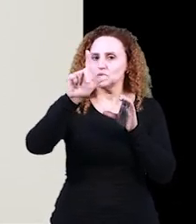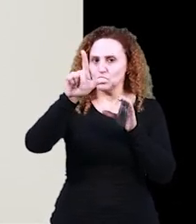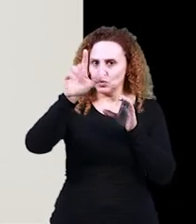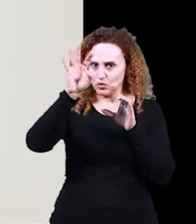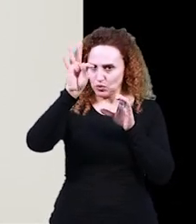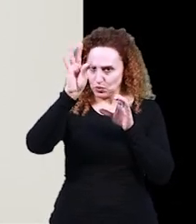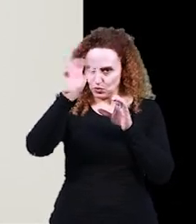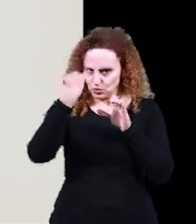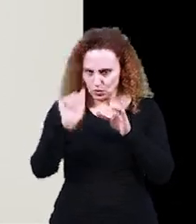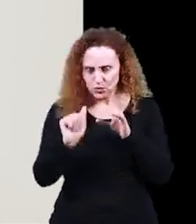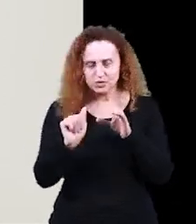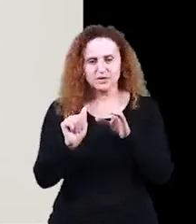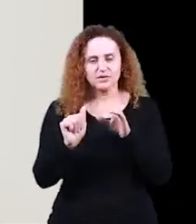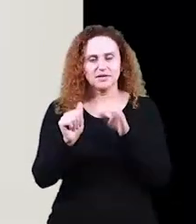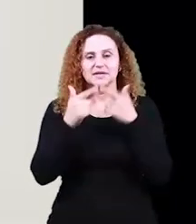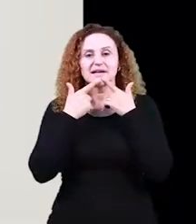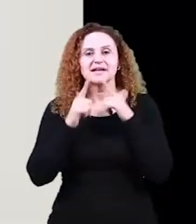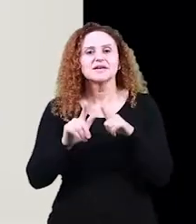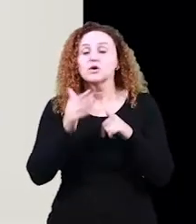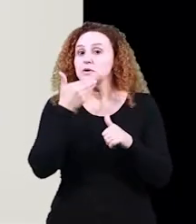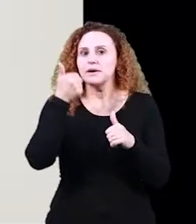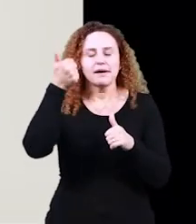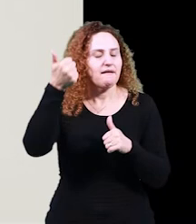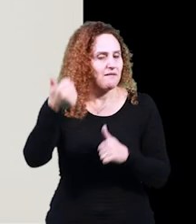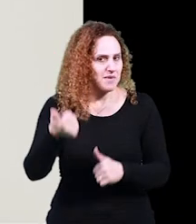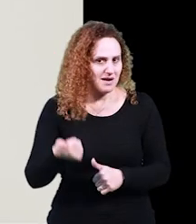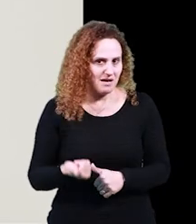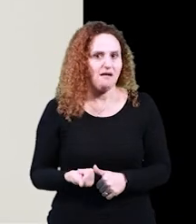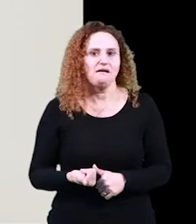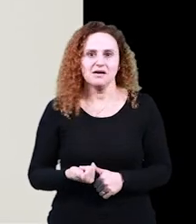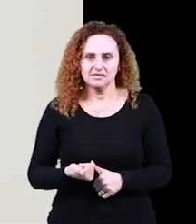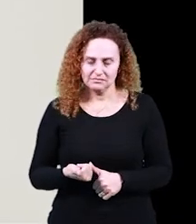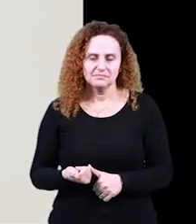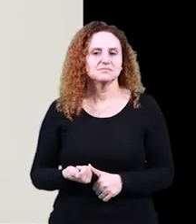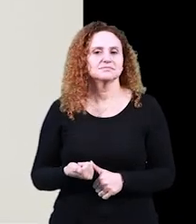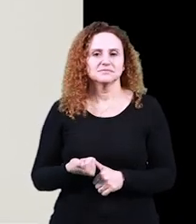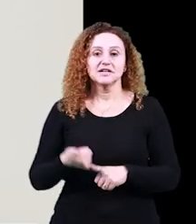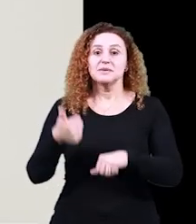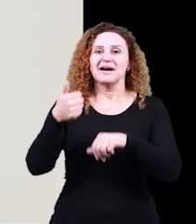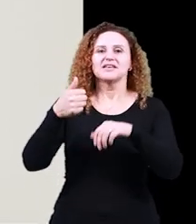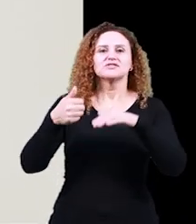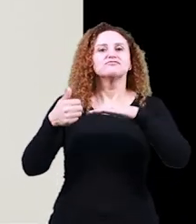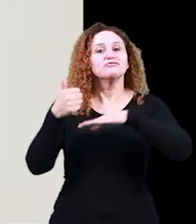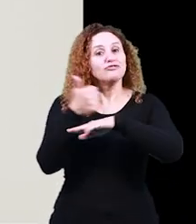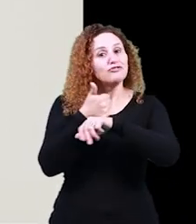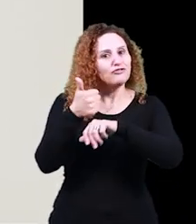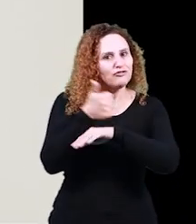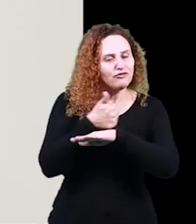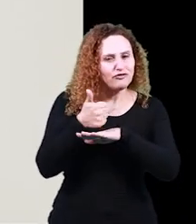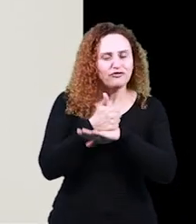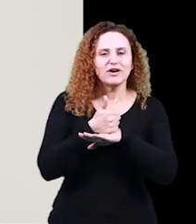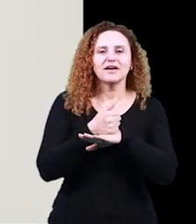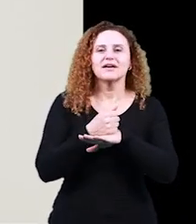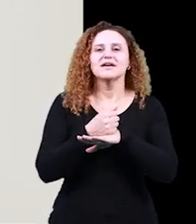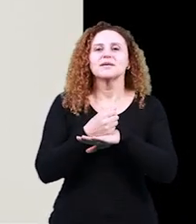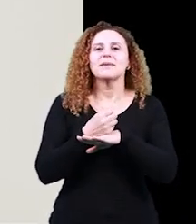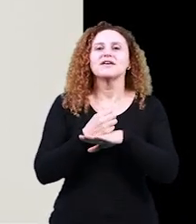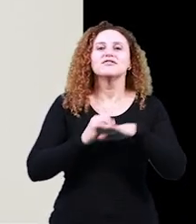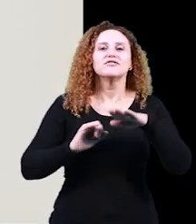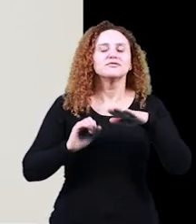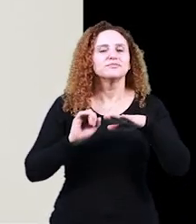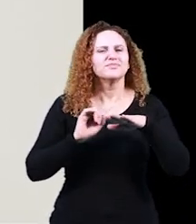conservadora a variante e mais admitida